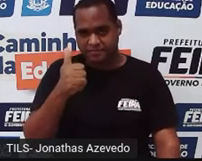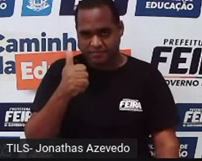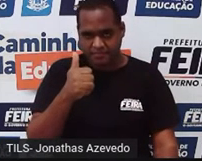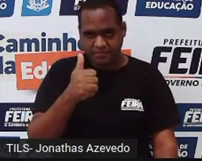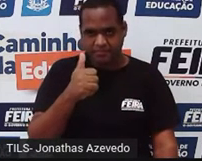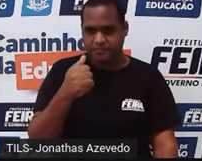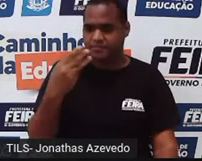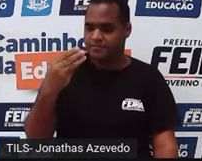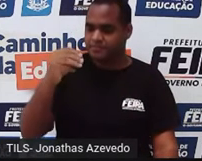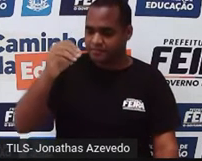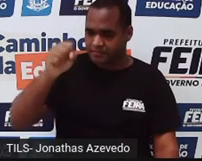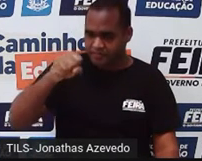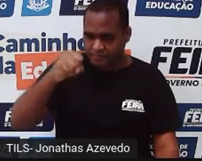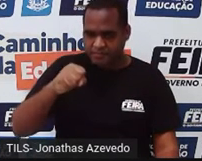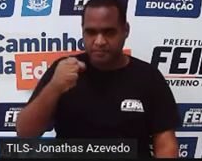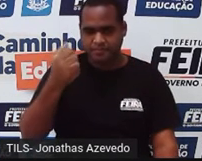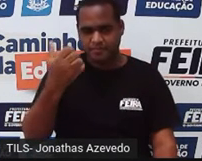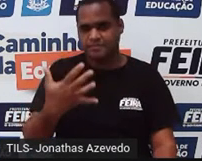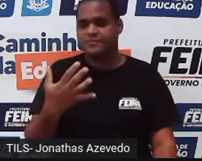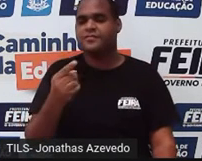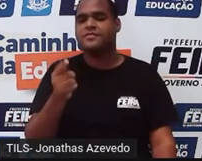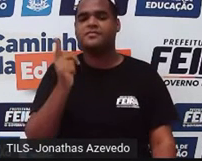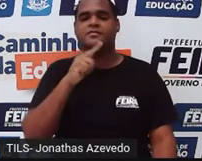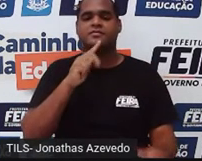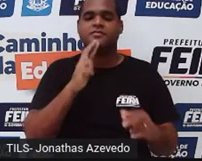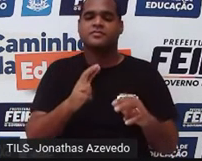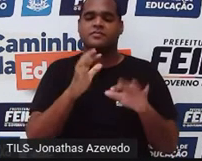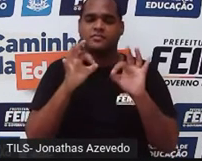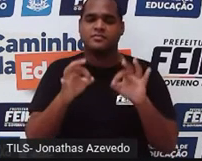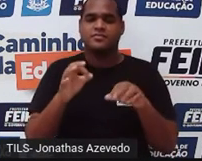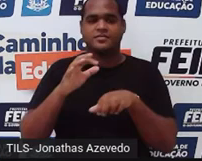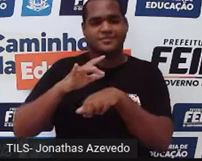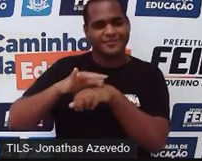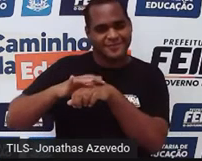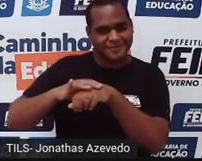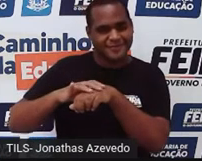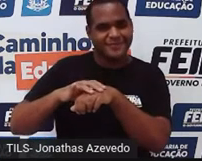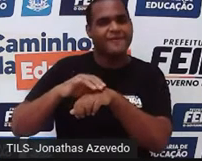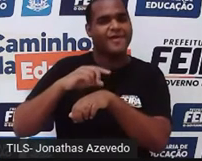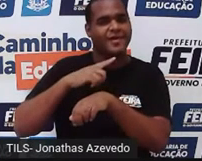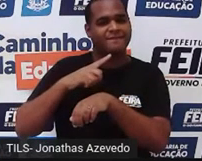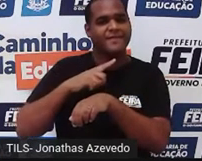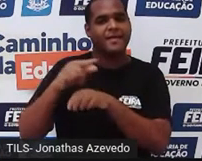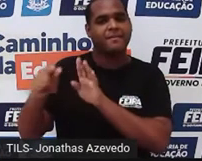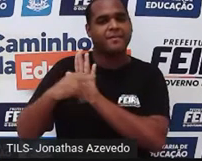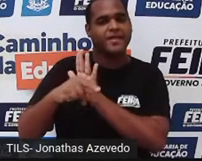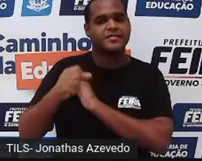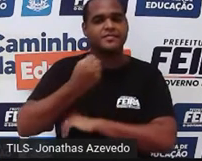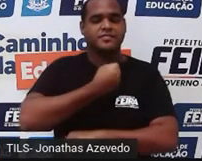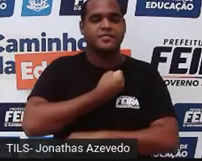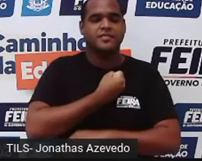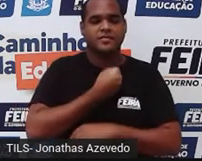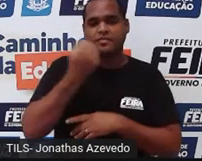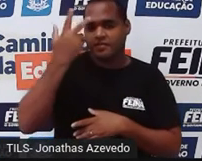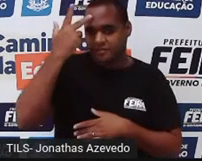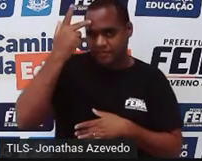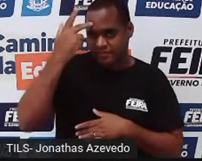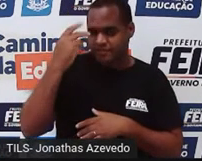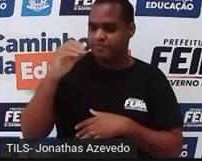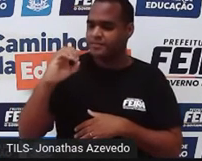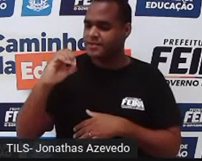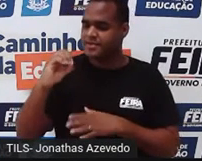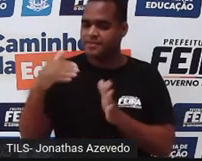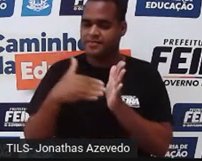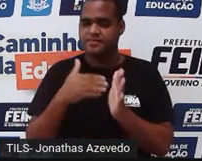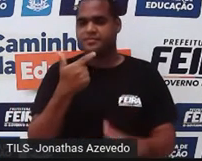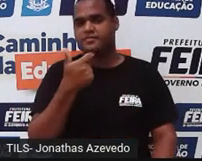em 30 segundos, tente responder. Qual é a doença que pertence aos números naturais